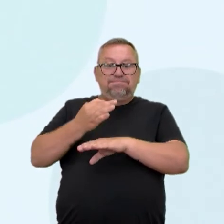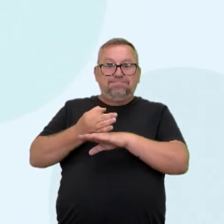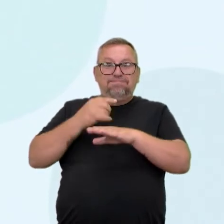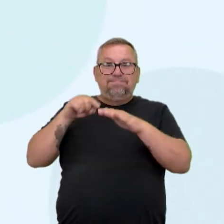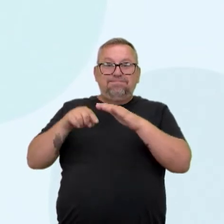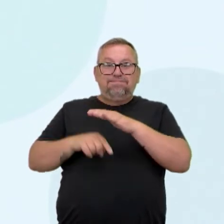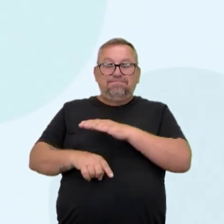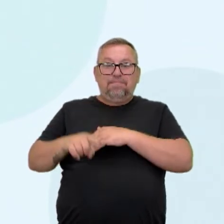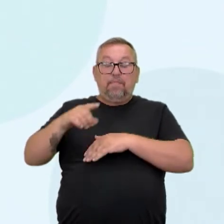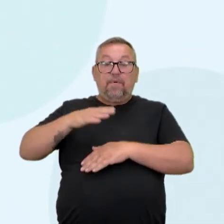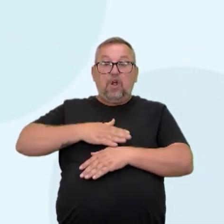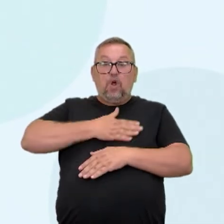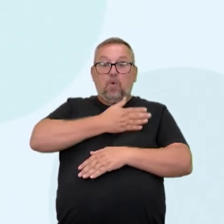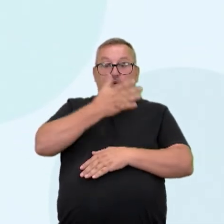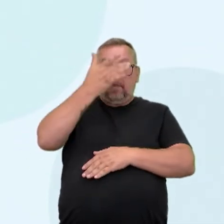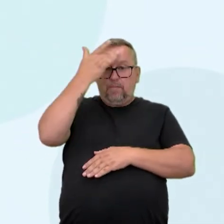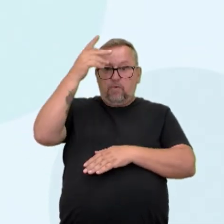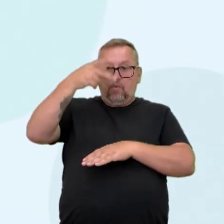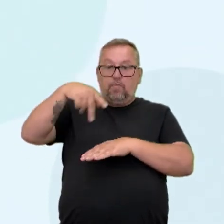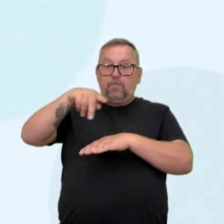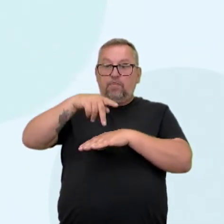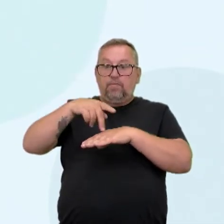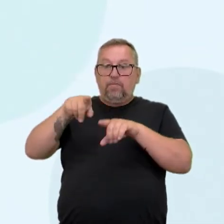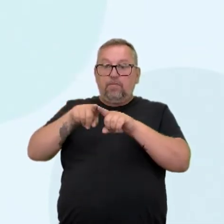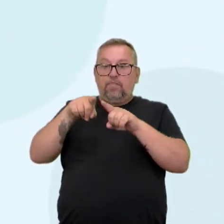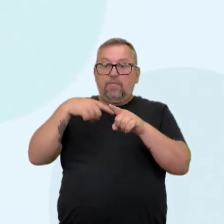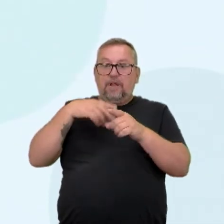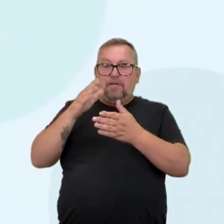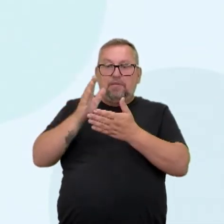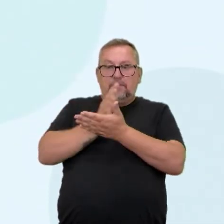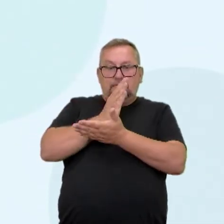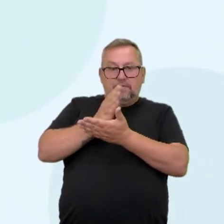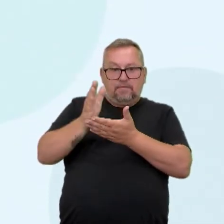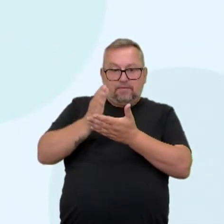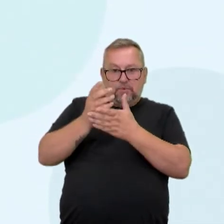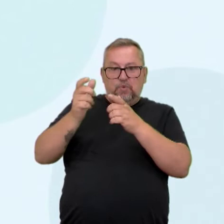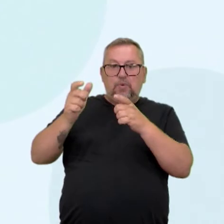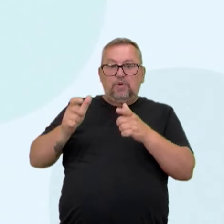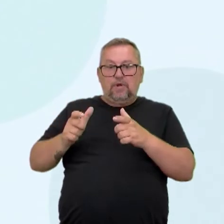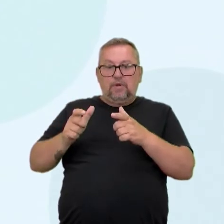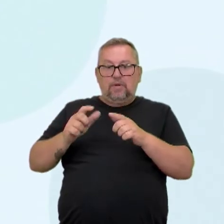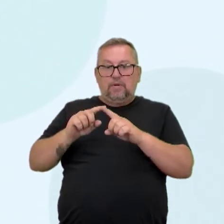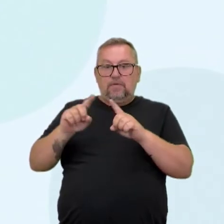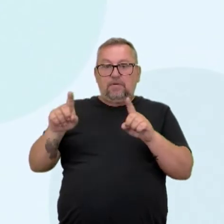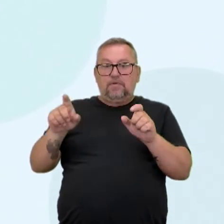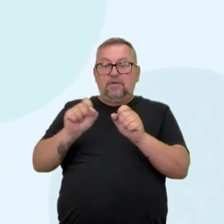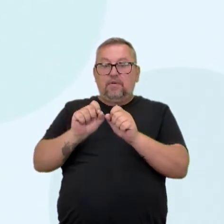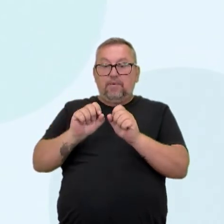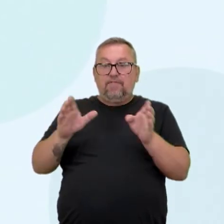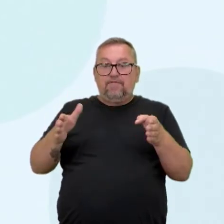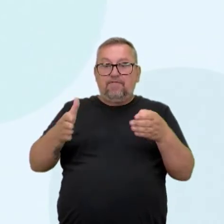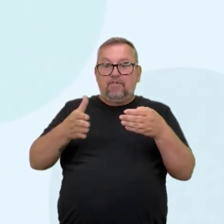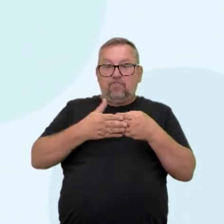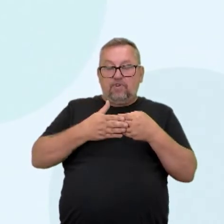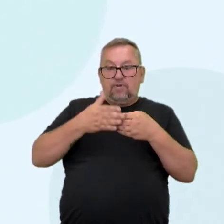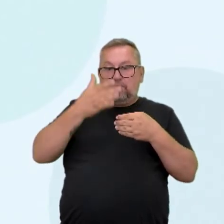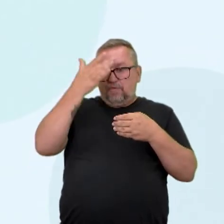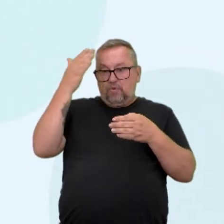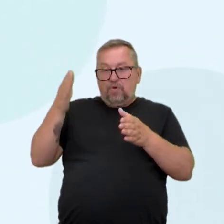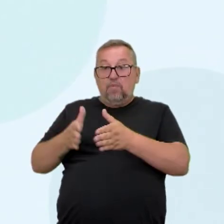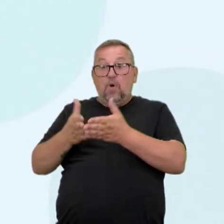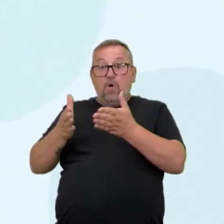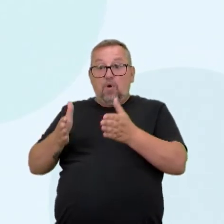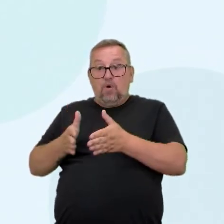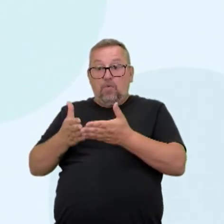profunda xenofobia, estabelecendo fronteiras no interior de uma localidade, cerrando em tal fronteira estrangeiros pobres,